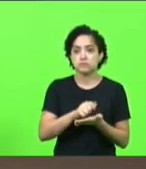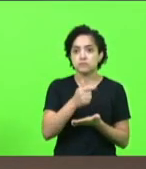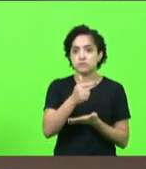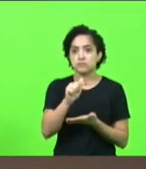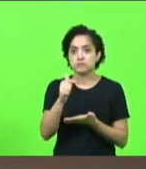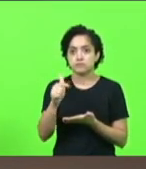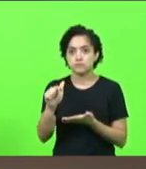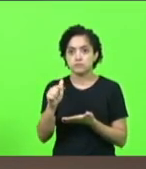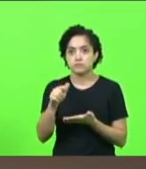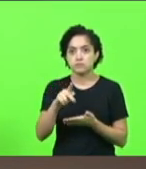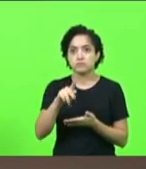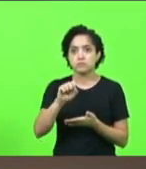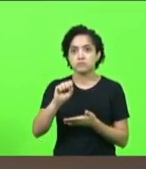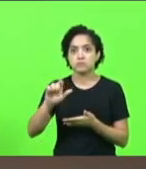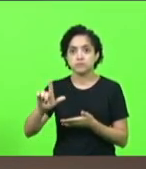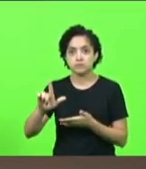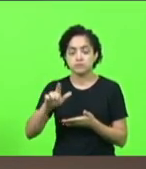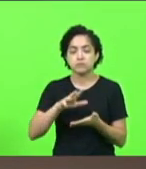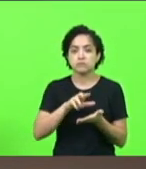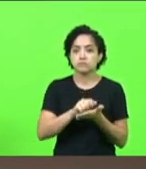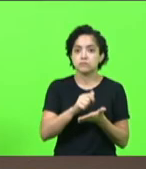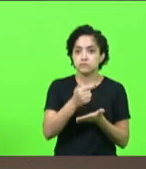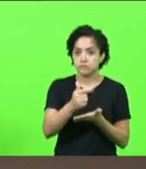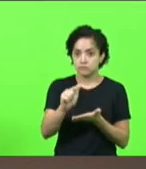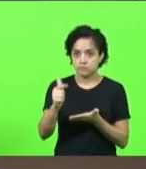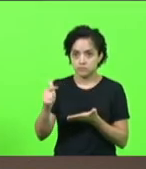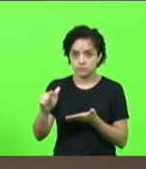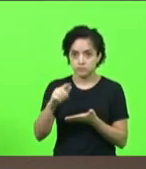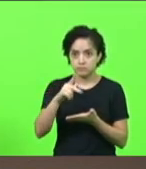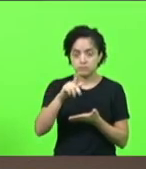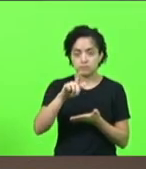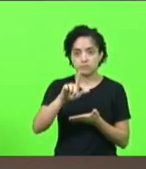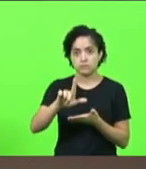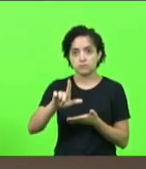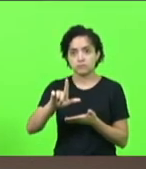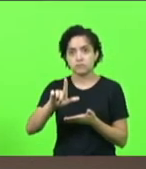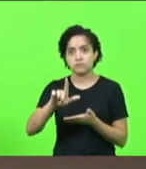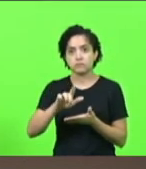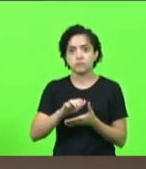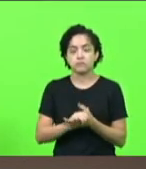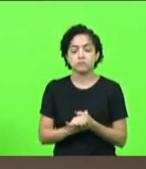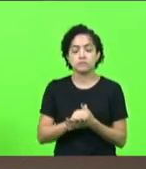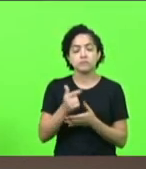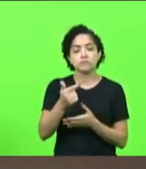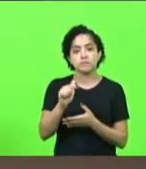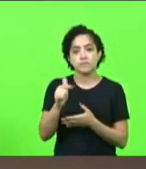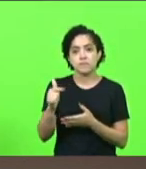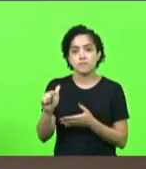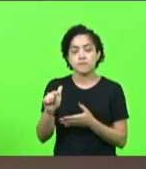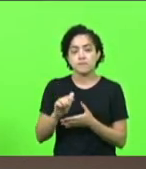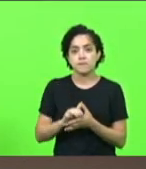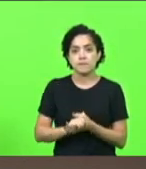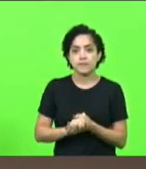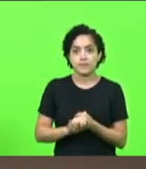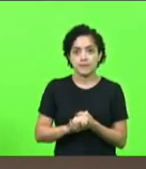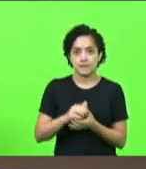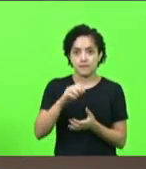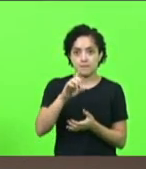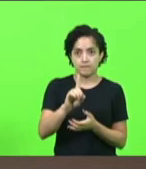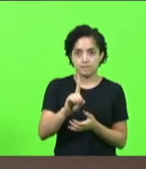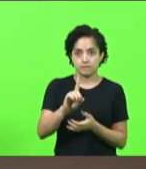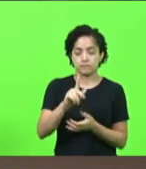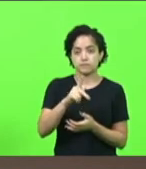psl não tem pl não tem também bloco pdt